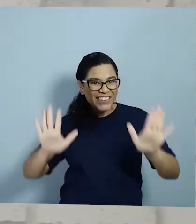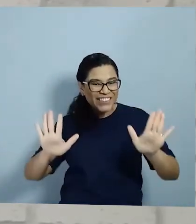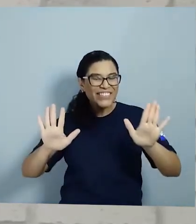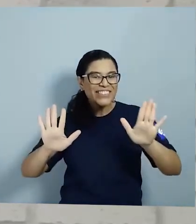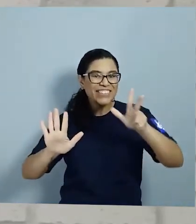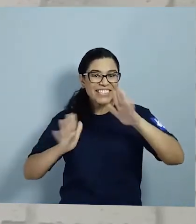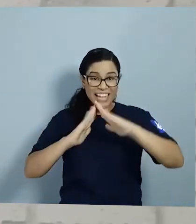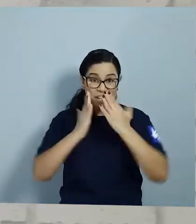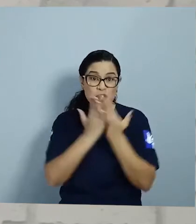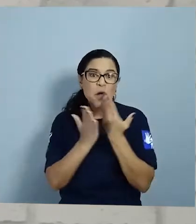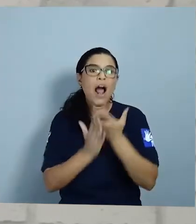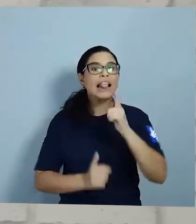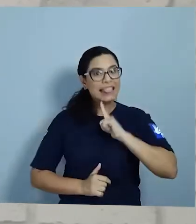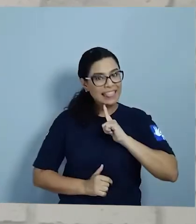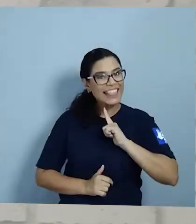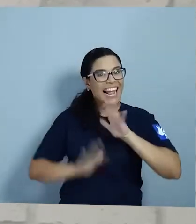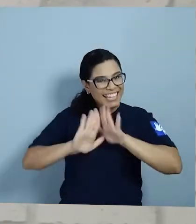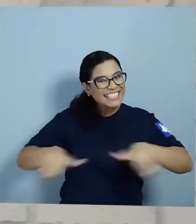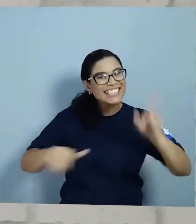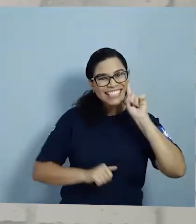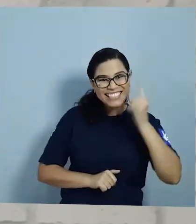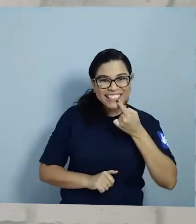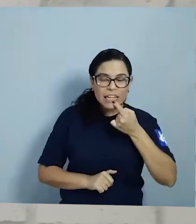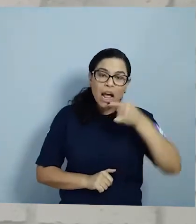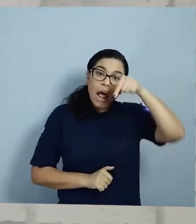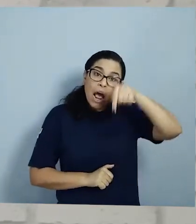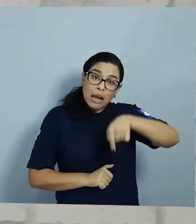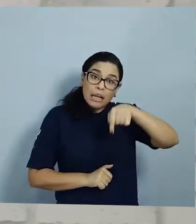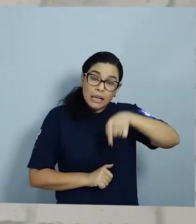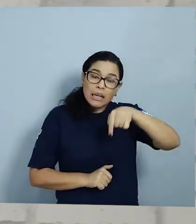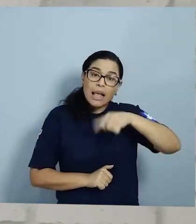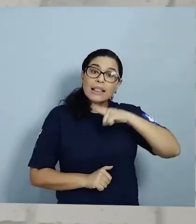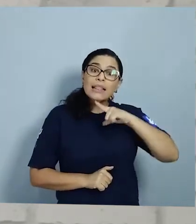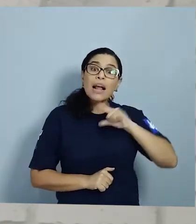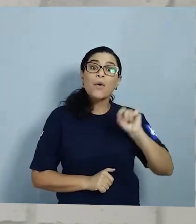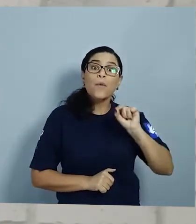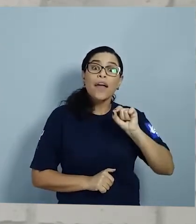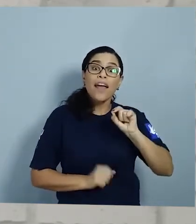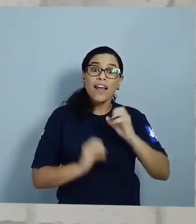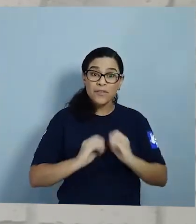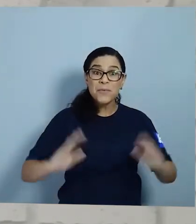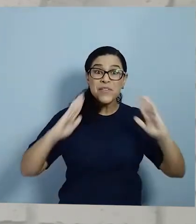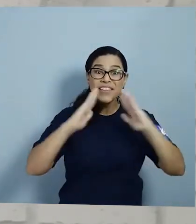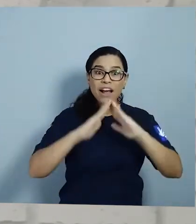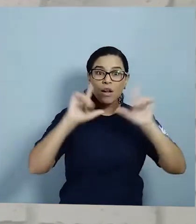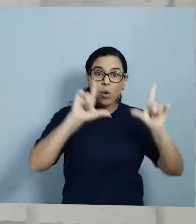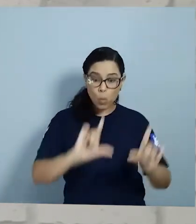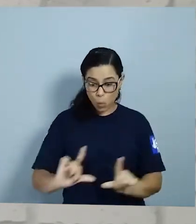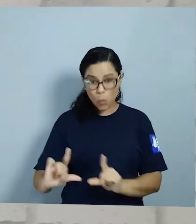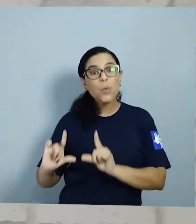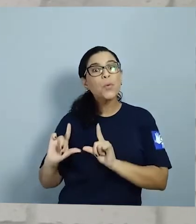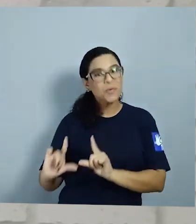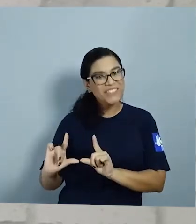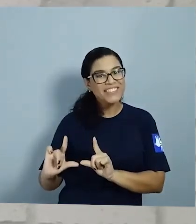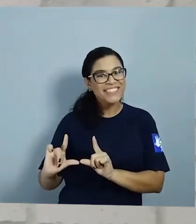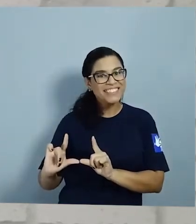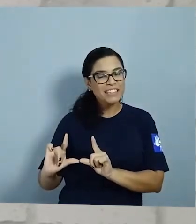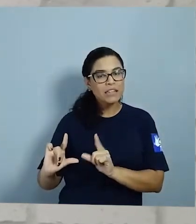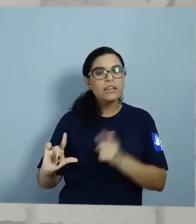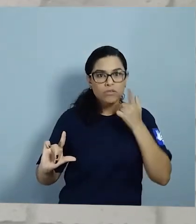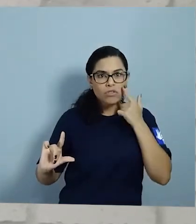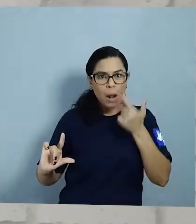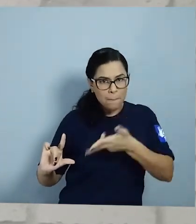surdas Por isso é que aqui no programa Saberes em Casa Tem esse quadradinho que fica aqui no cantinho